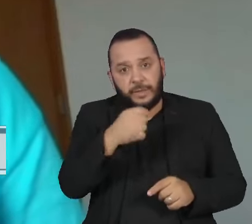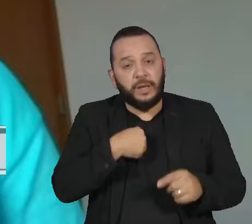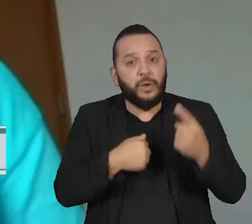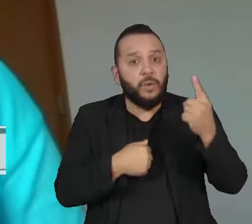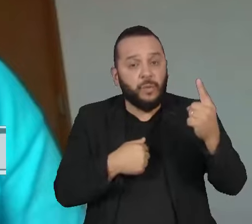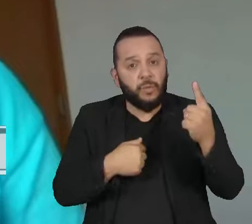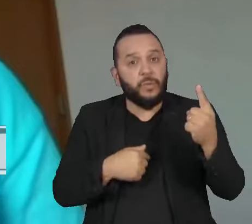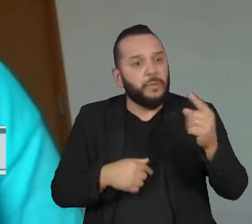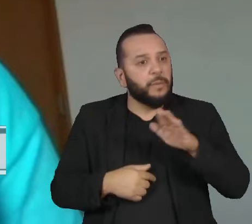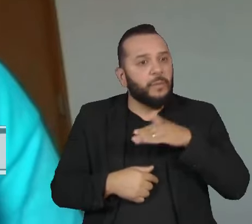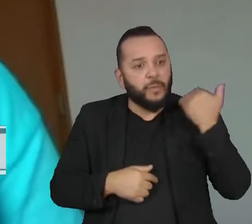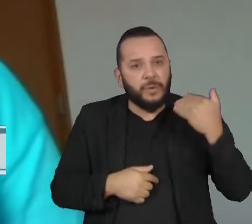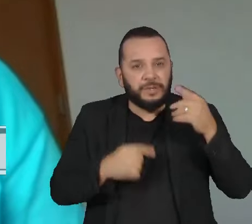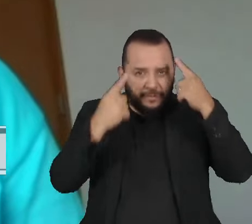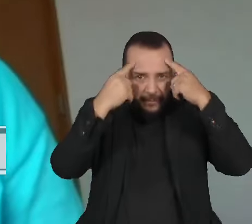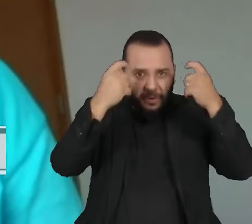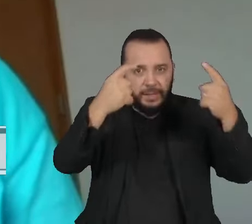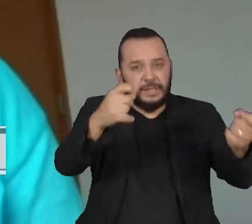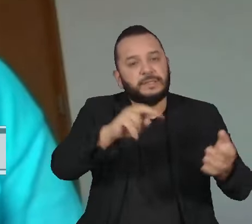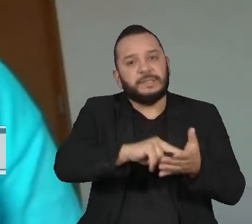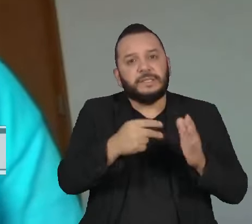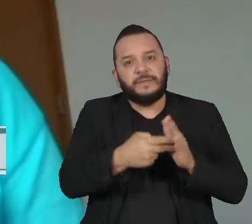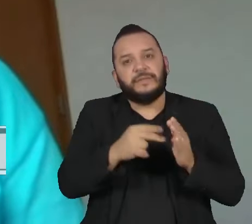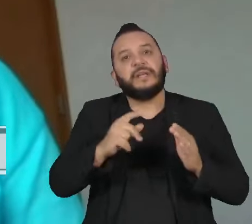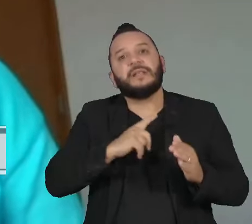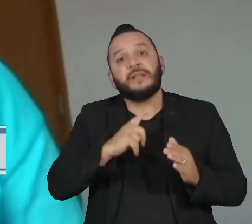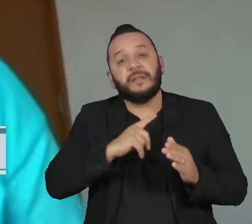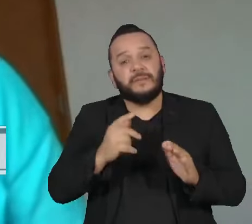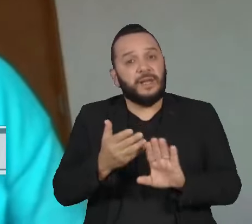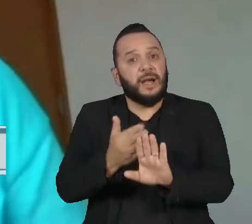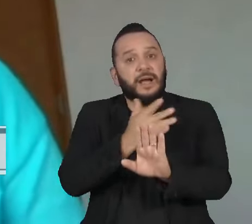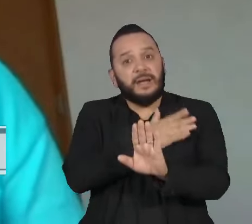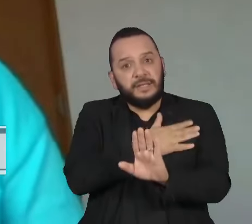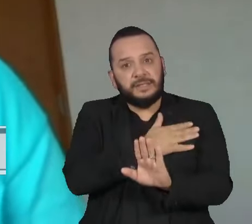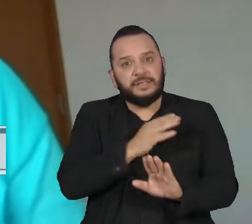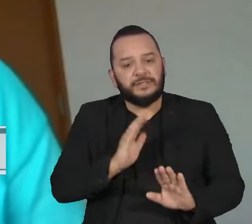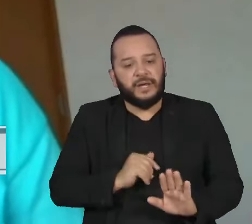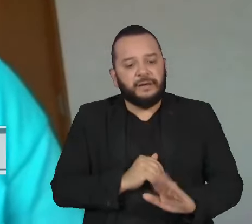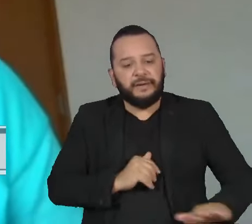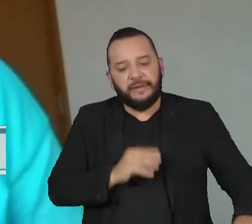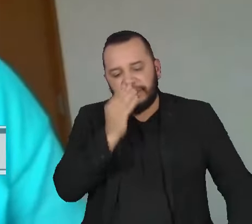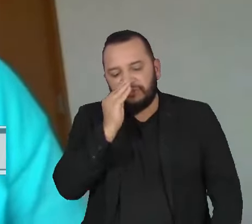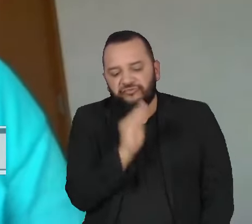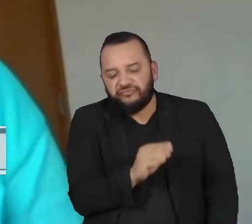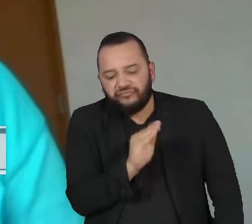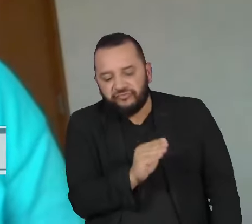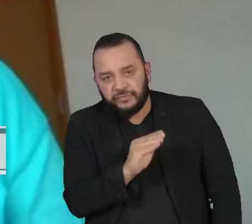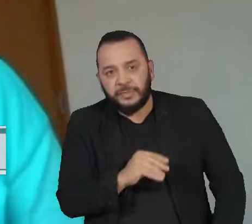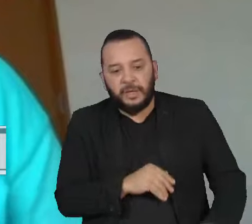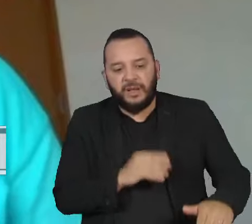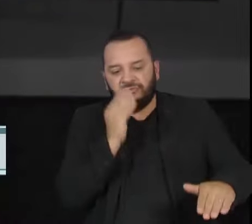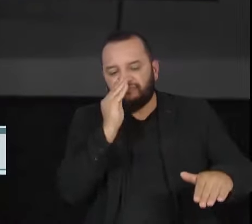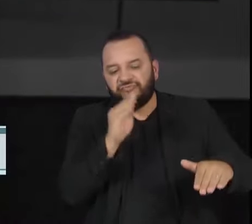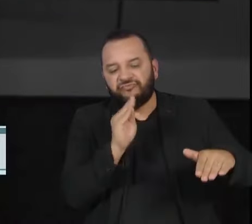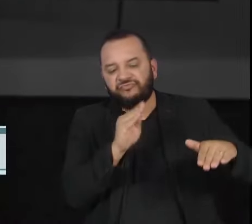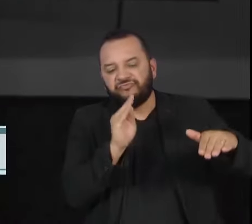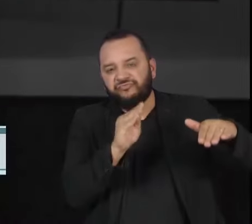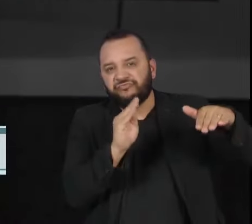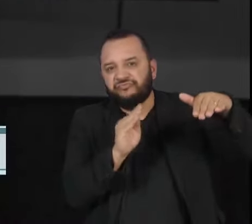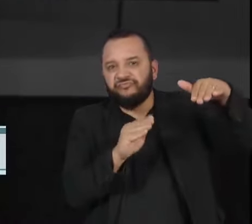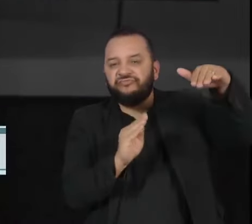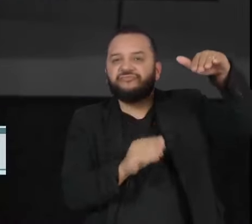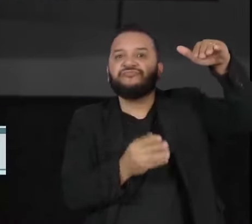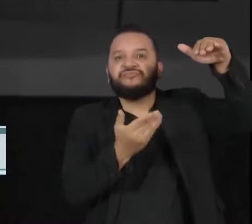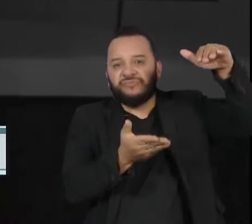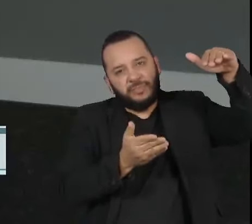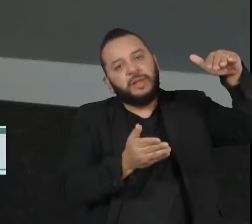a etapa final de uma série de exclusões que vão começar muitas vezes na educação infantil, no primeiro contato dessa criança com o sistema que